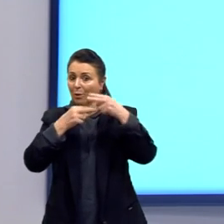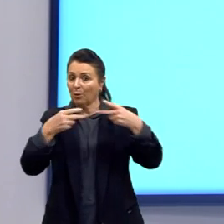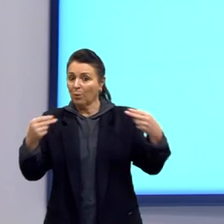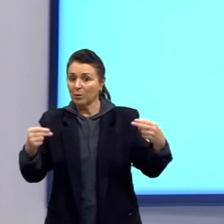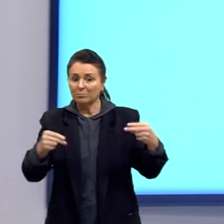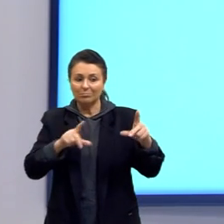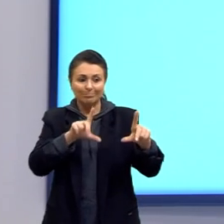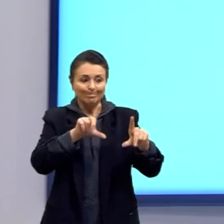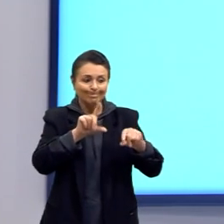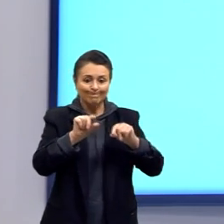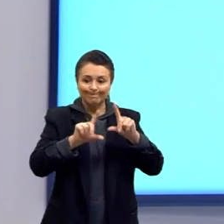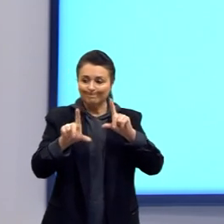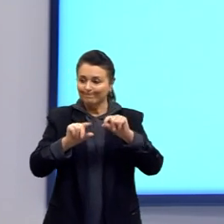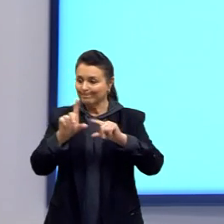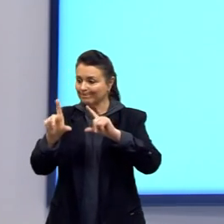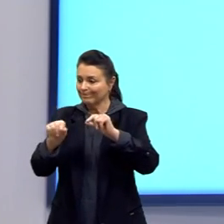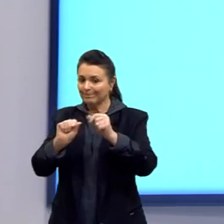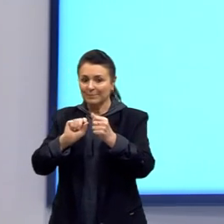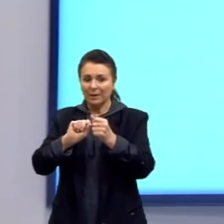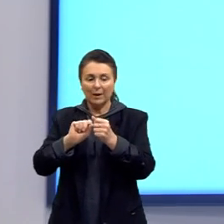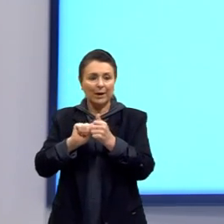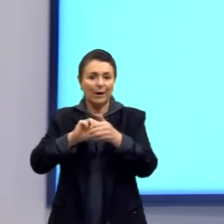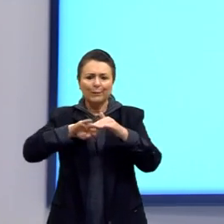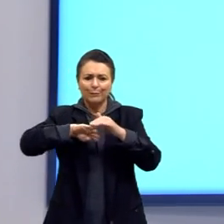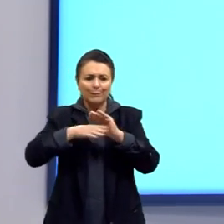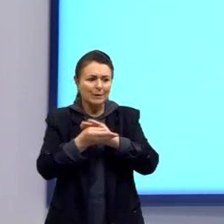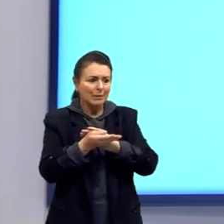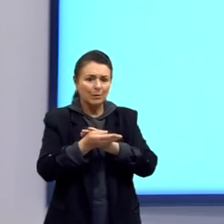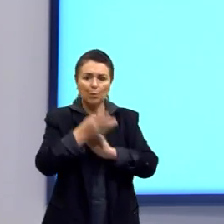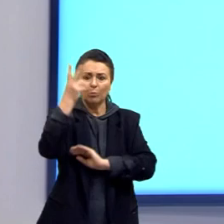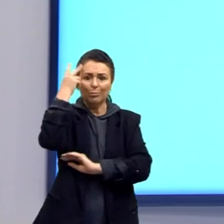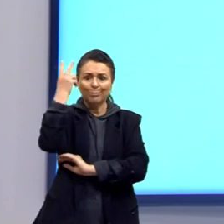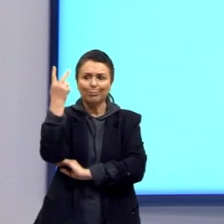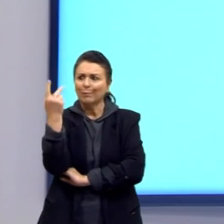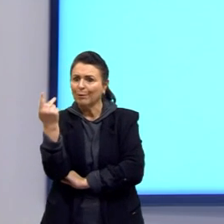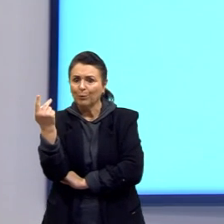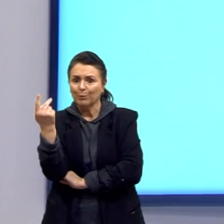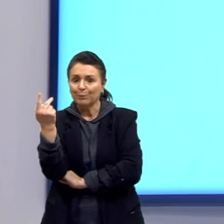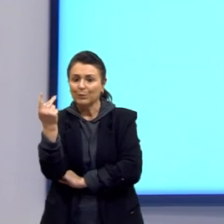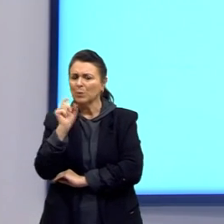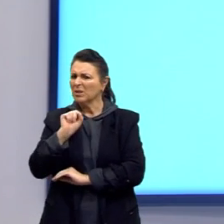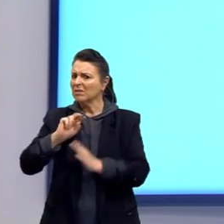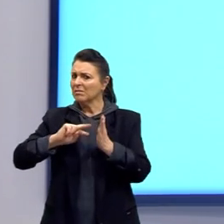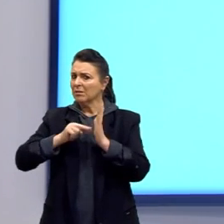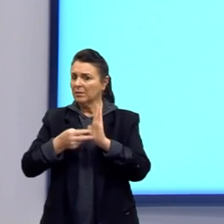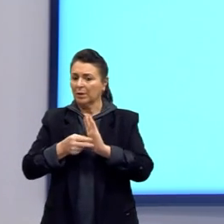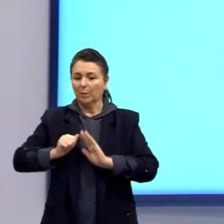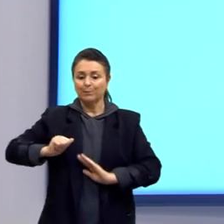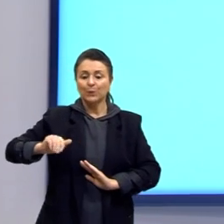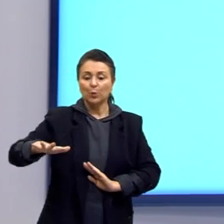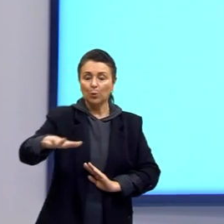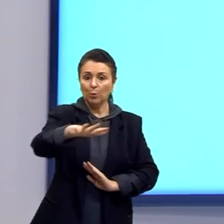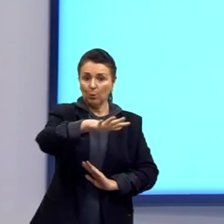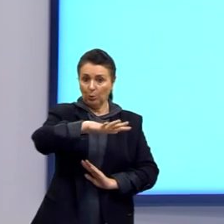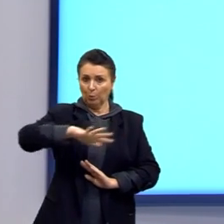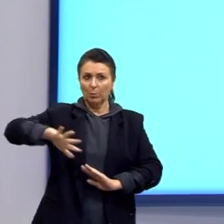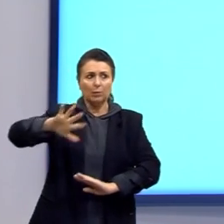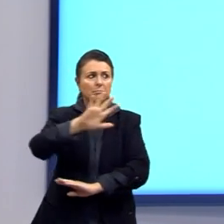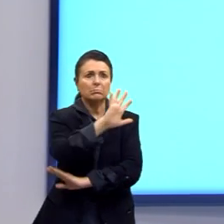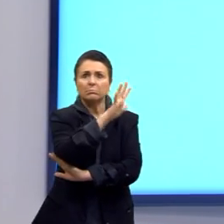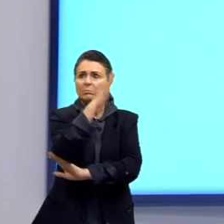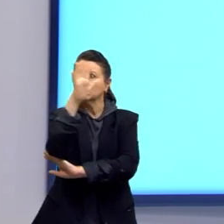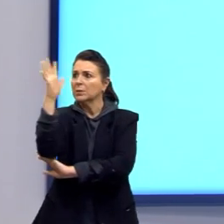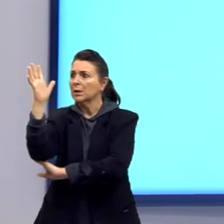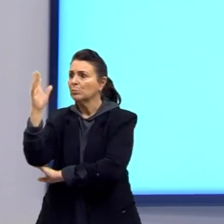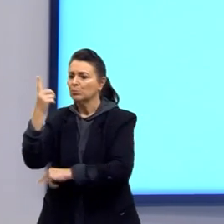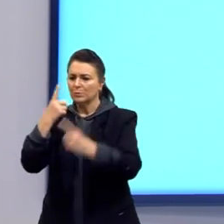natural. O que é a seleção natural, então? É quando o meio, o meio ambiente em que o ser